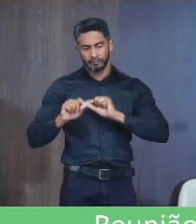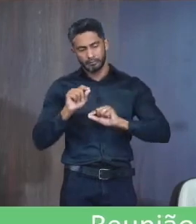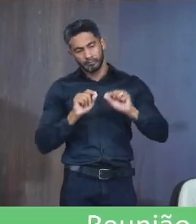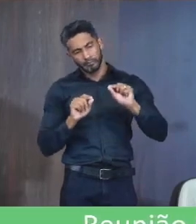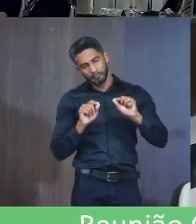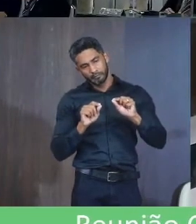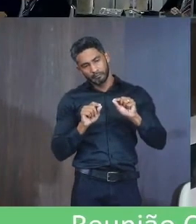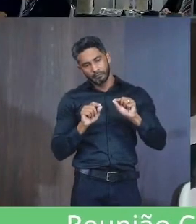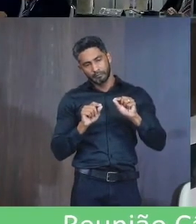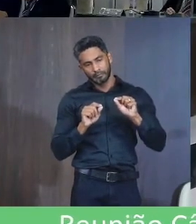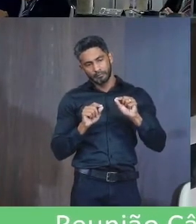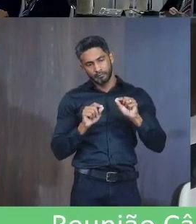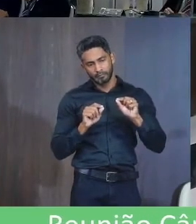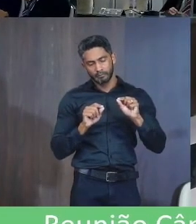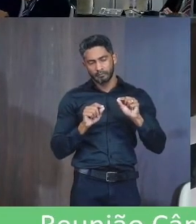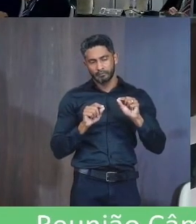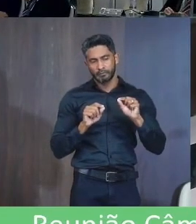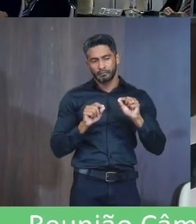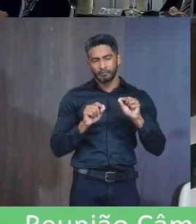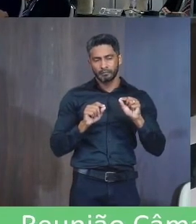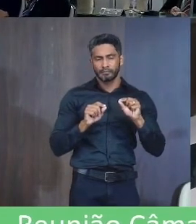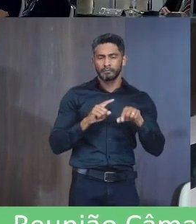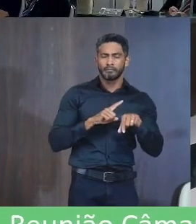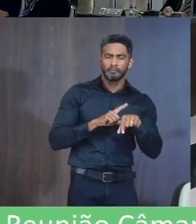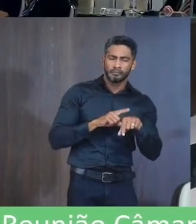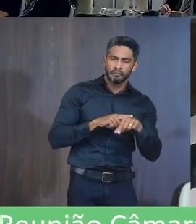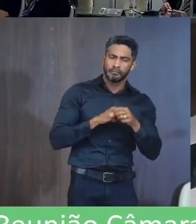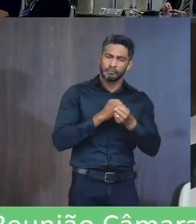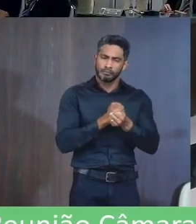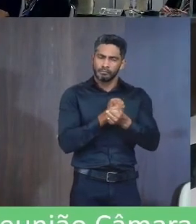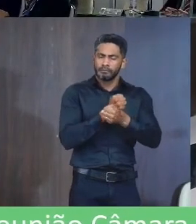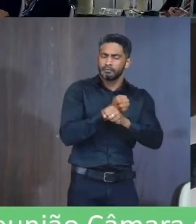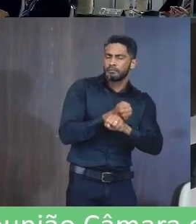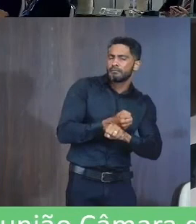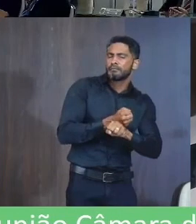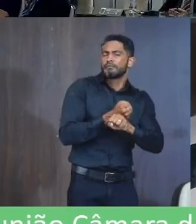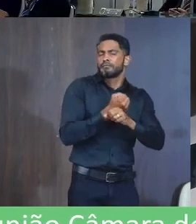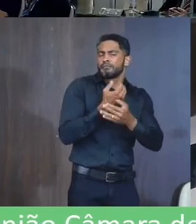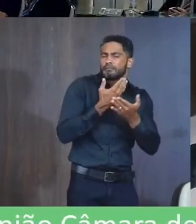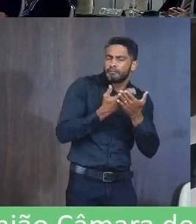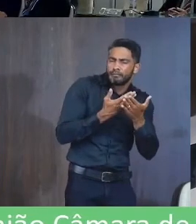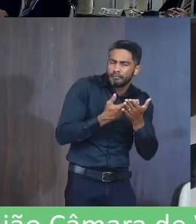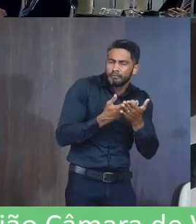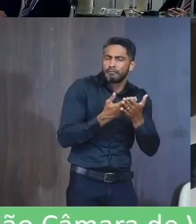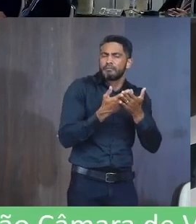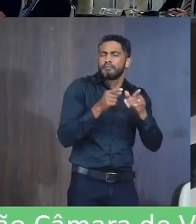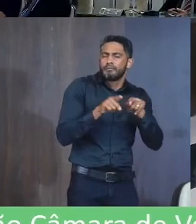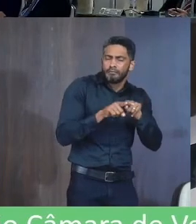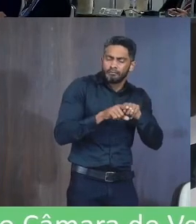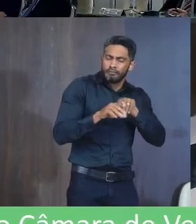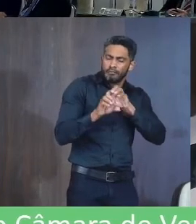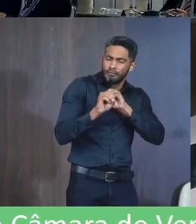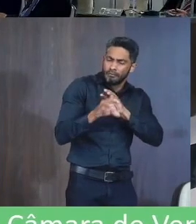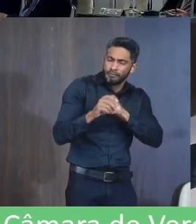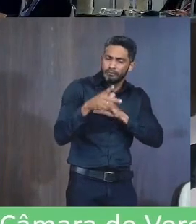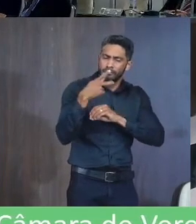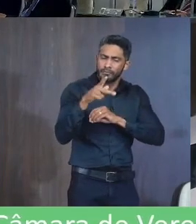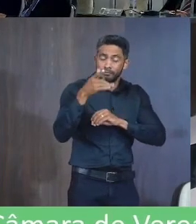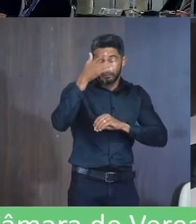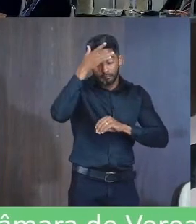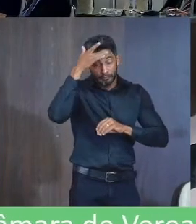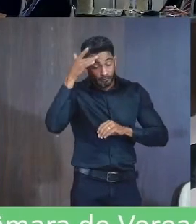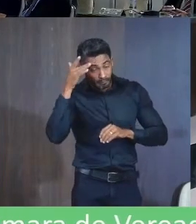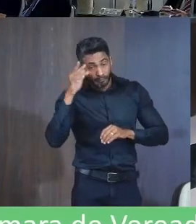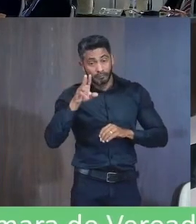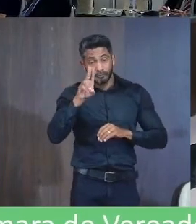Passa parte Do seu tempo Dedicando A ensinar As pessoas A tocarem